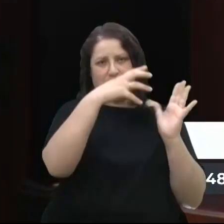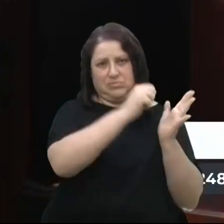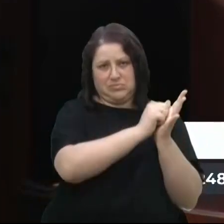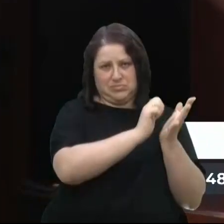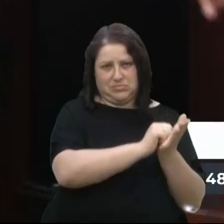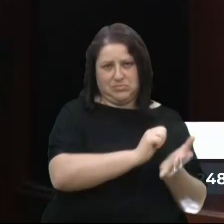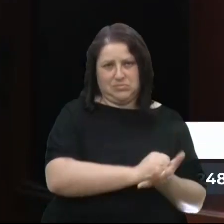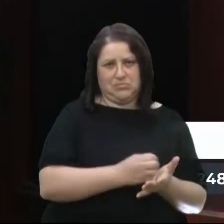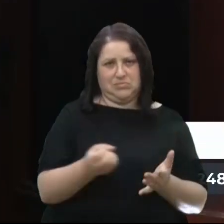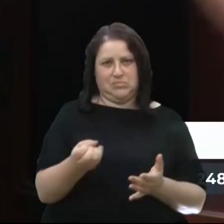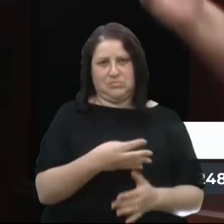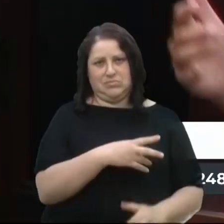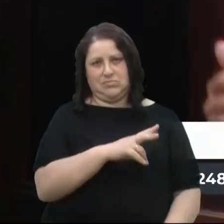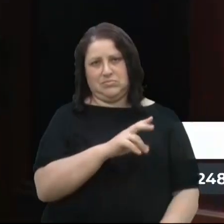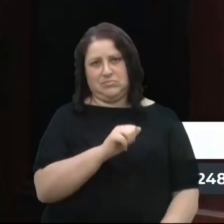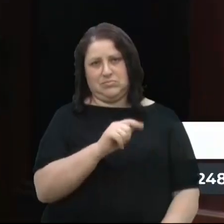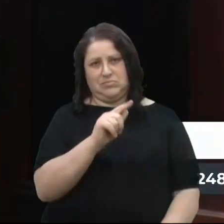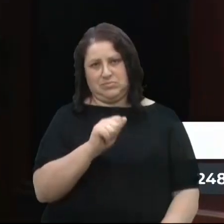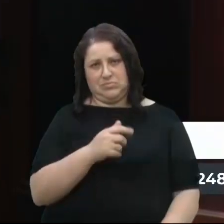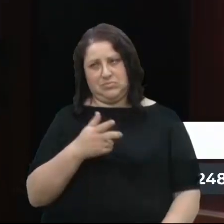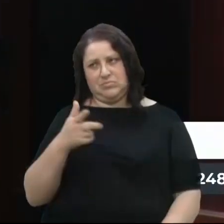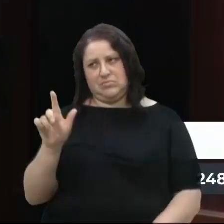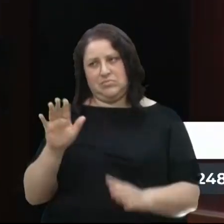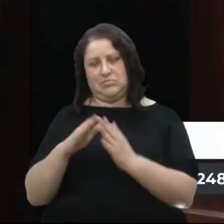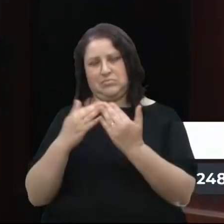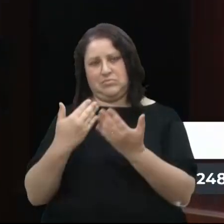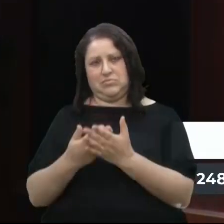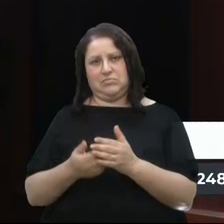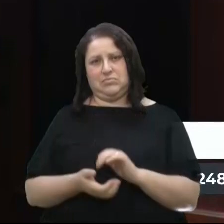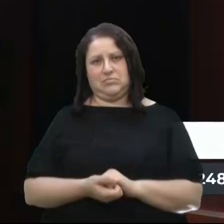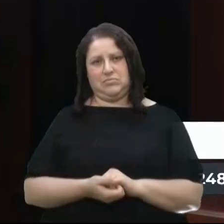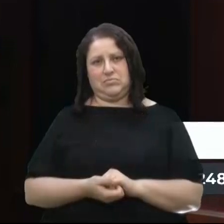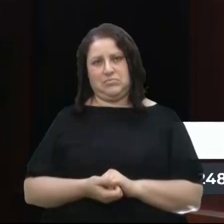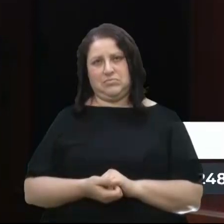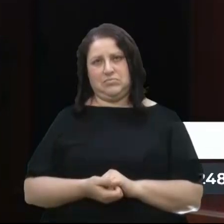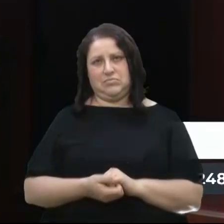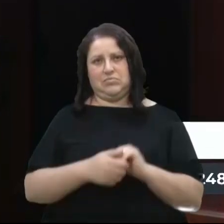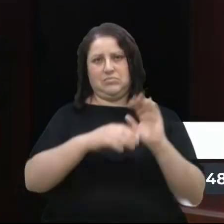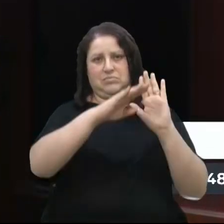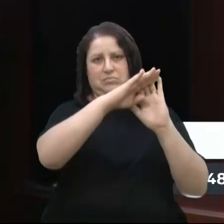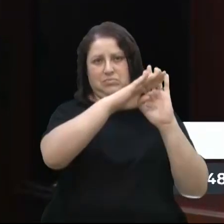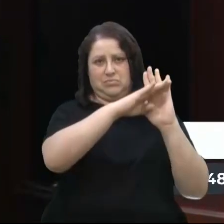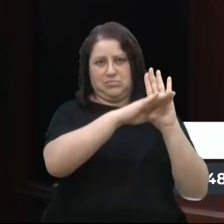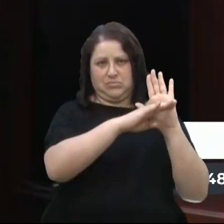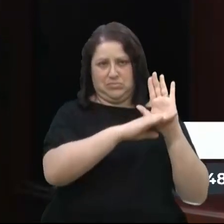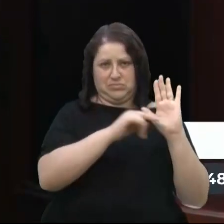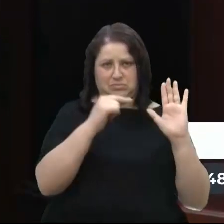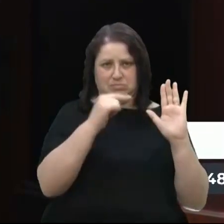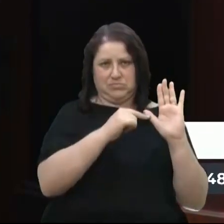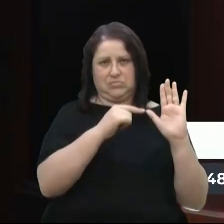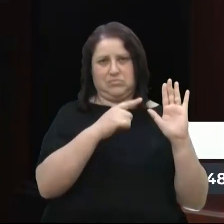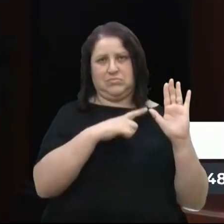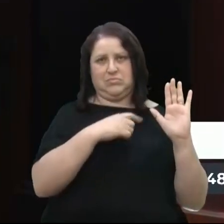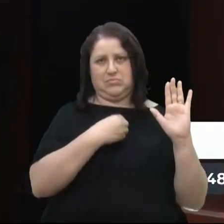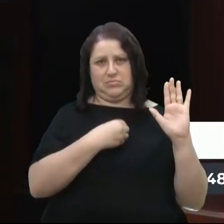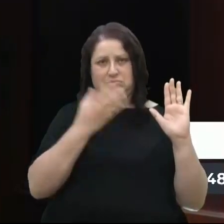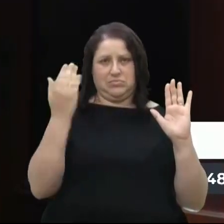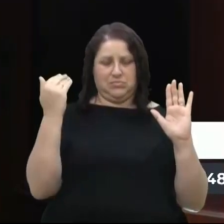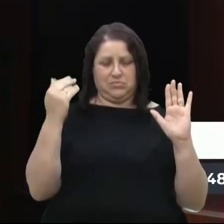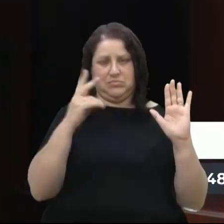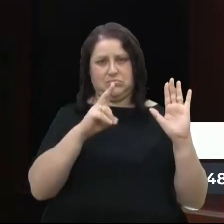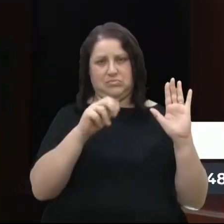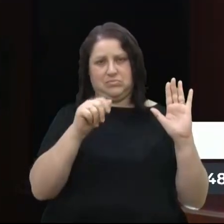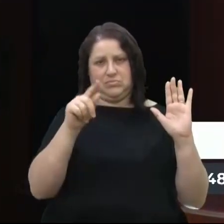novas vagas em outras escolas. Nessa lista, constavam as